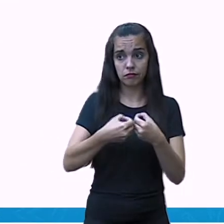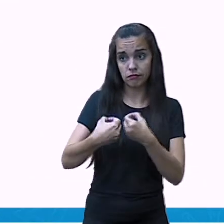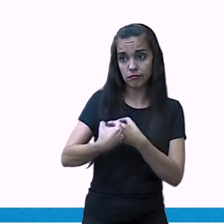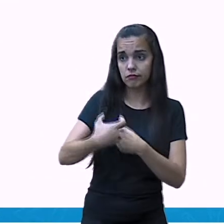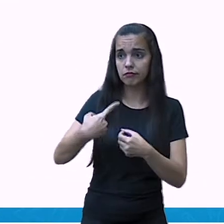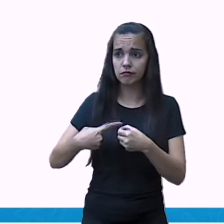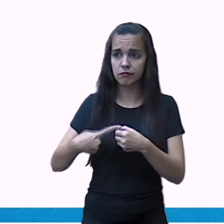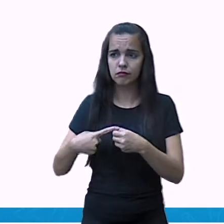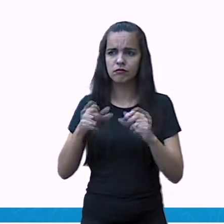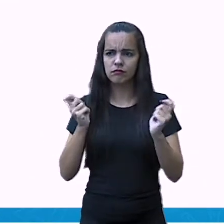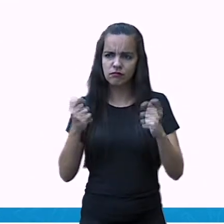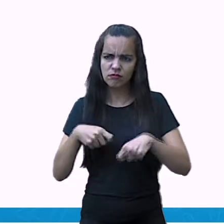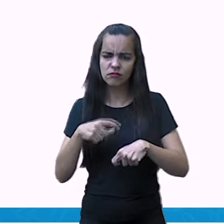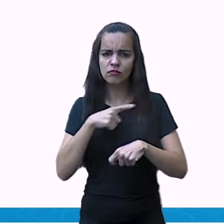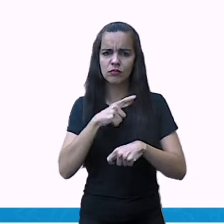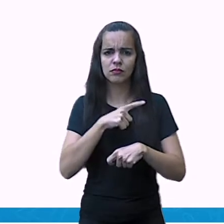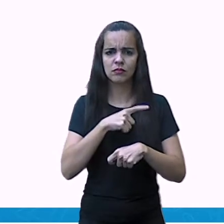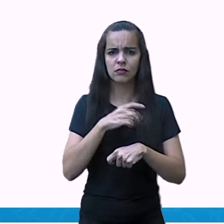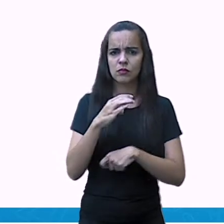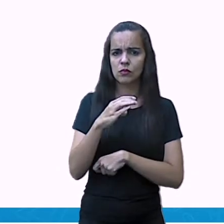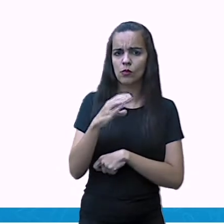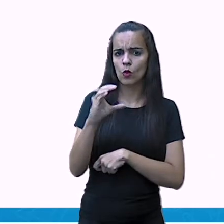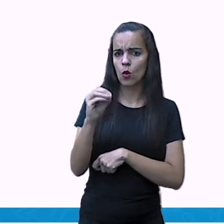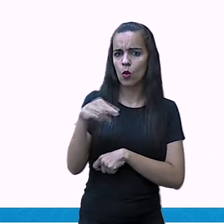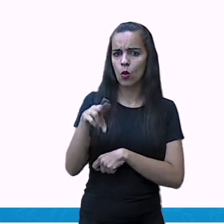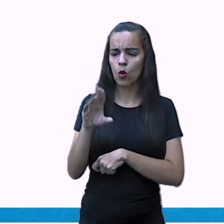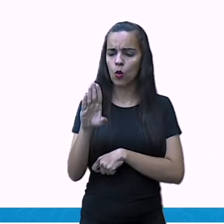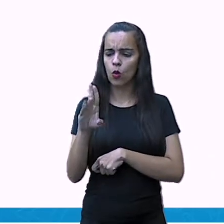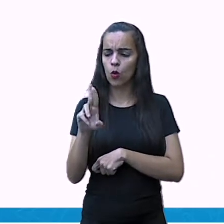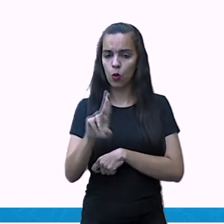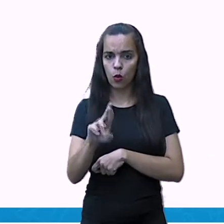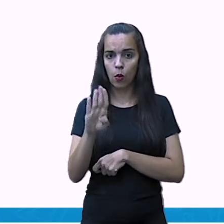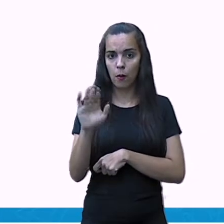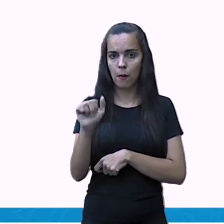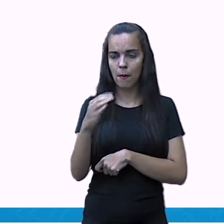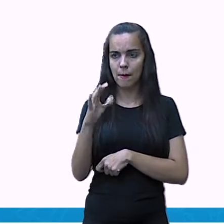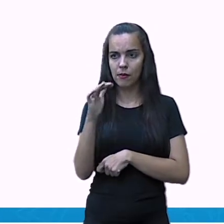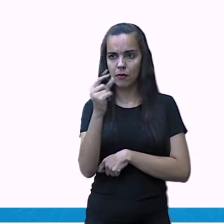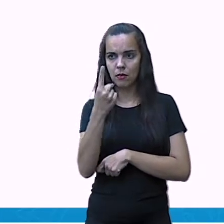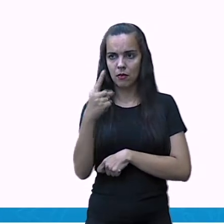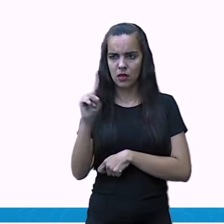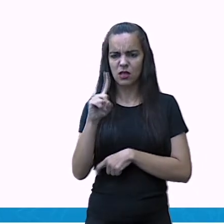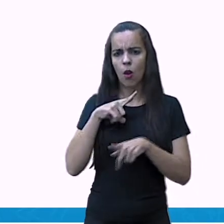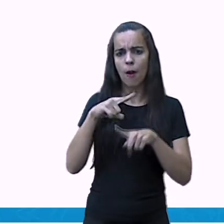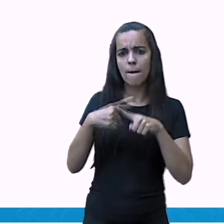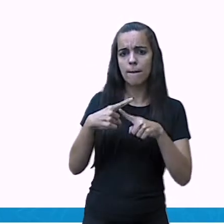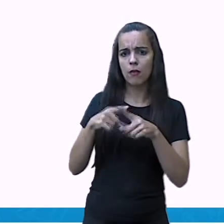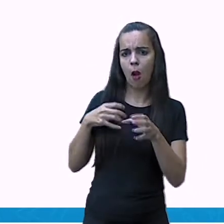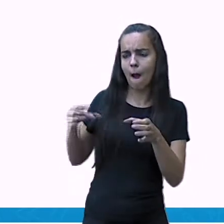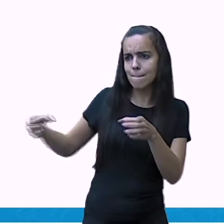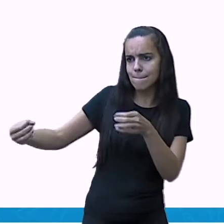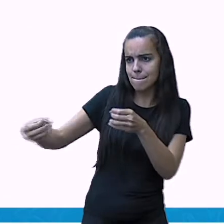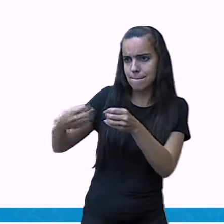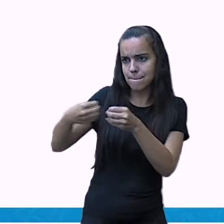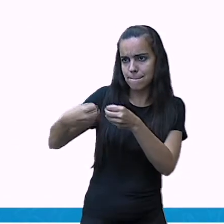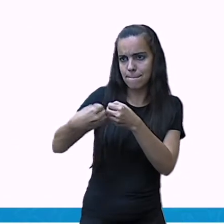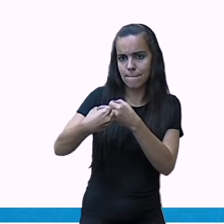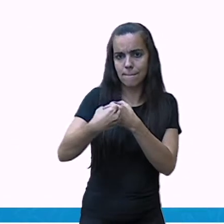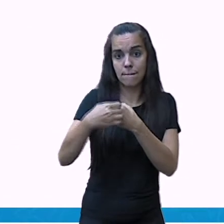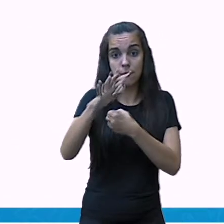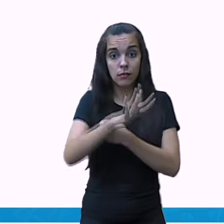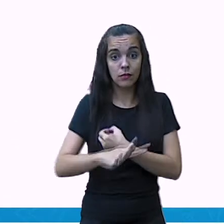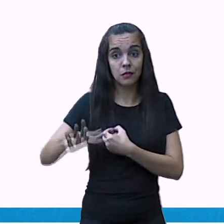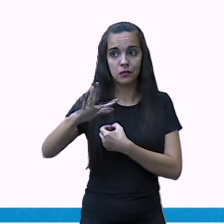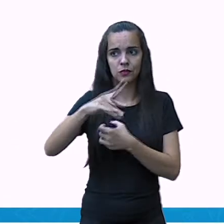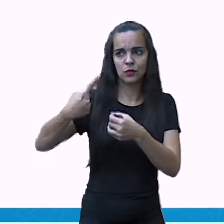pode ocorrer uma conurbação, ou seja, união física das áreas urbanas